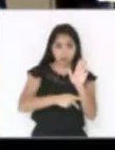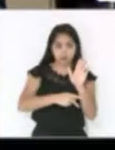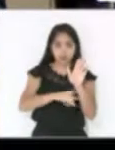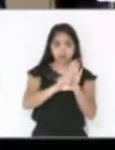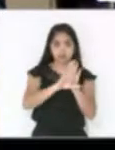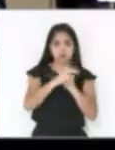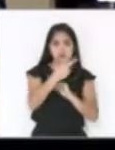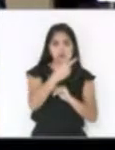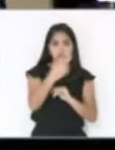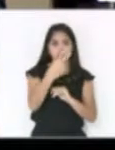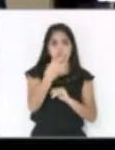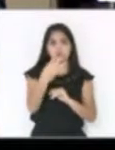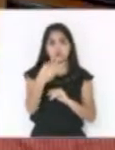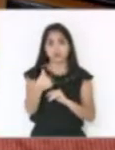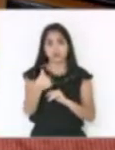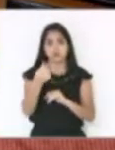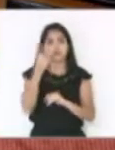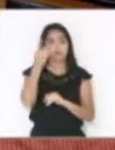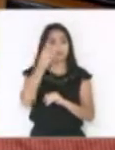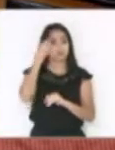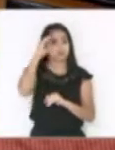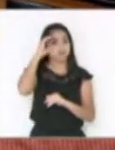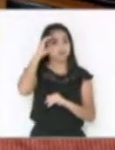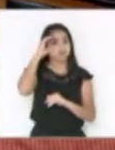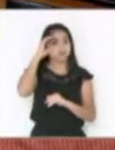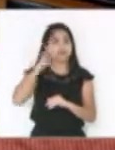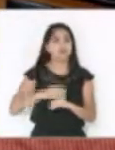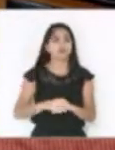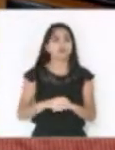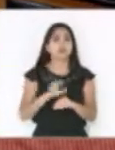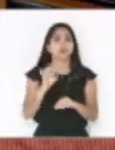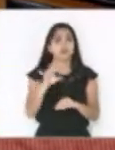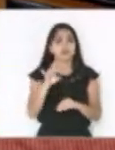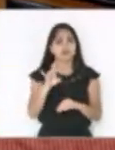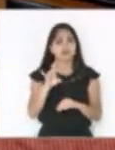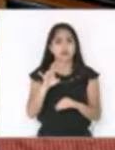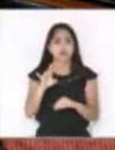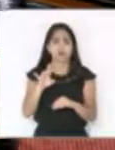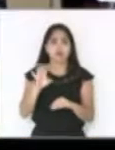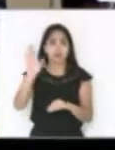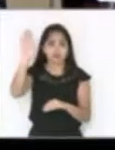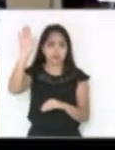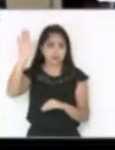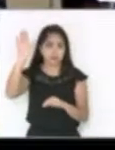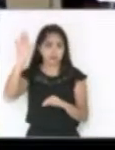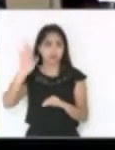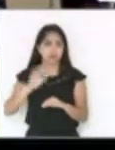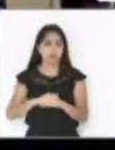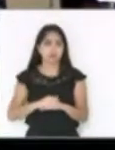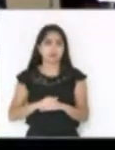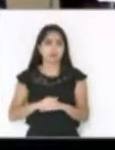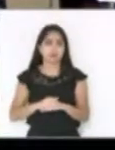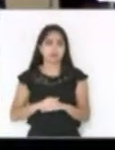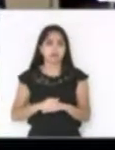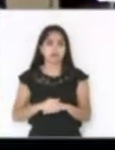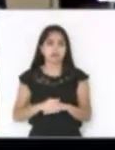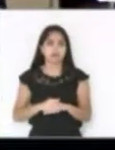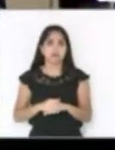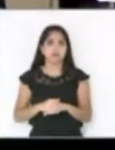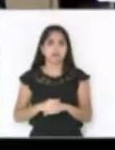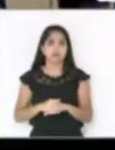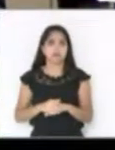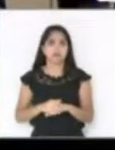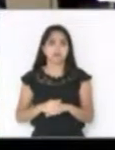deputado Fernando Coruja. Sr. Presidente, eu quero fazer uma questão de ordem. A questão de ordem. Então, vamos primeiro votar isso no projeto.